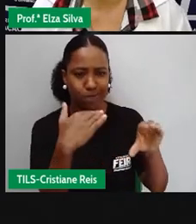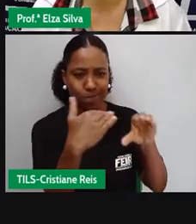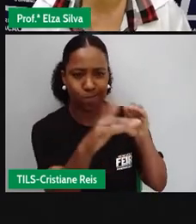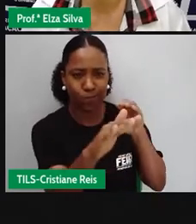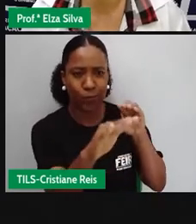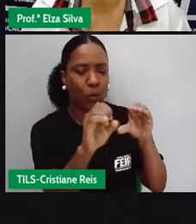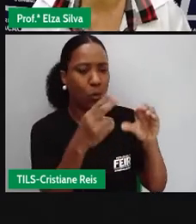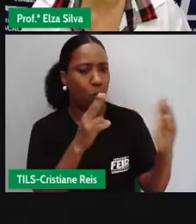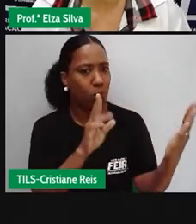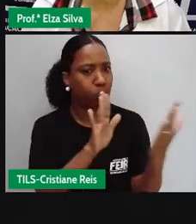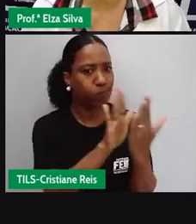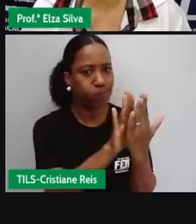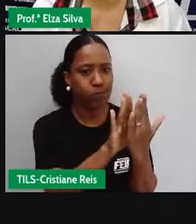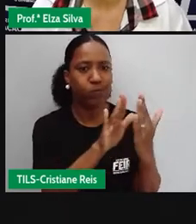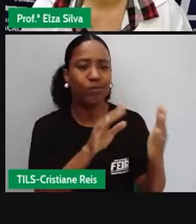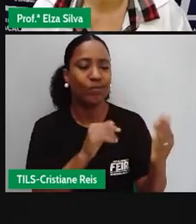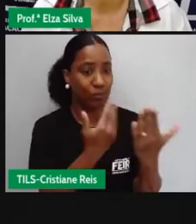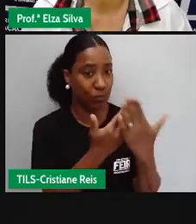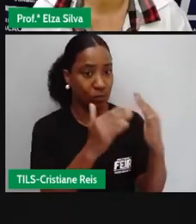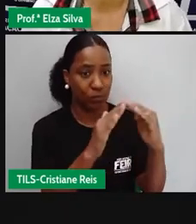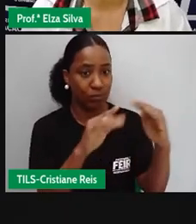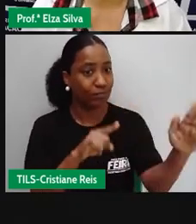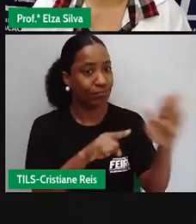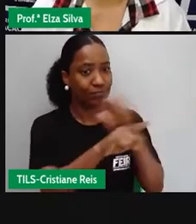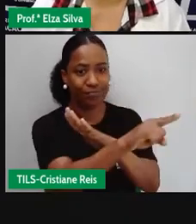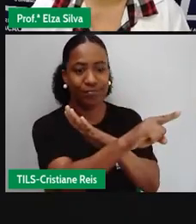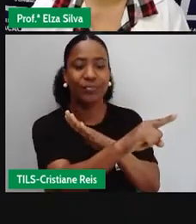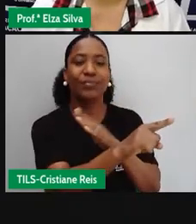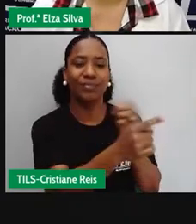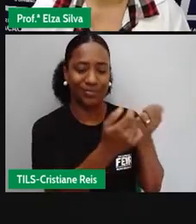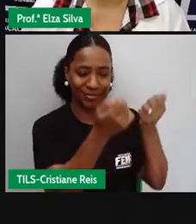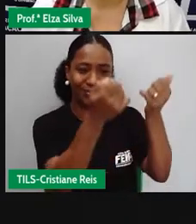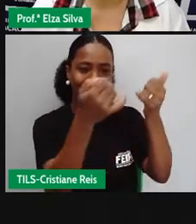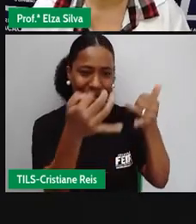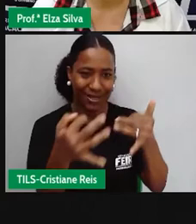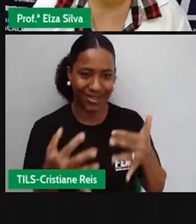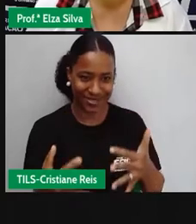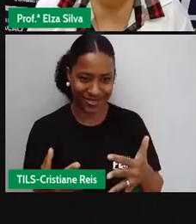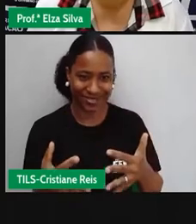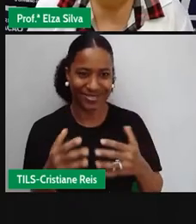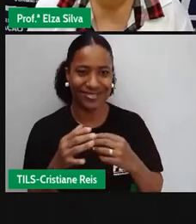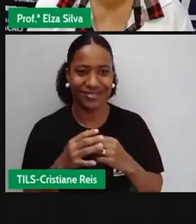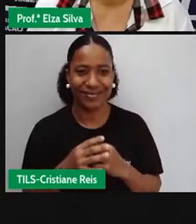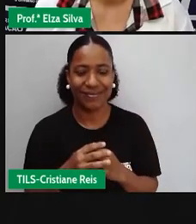ou sua professora da escola, tire essas dúvidas. Ok?